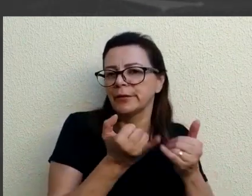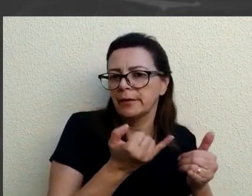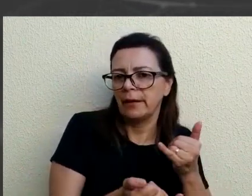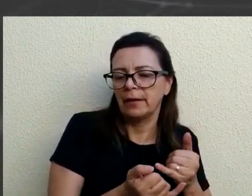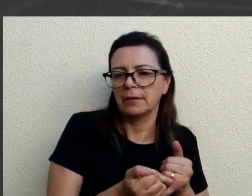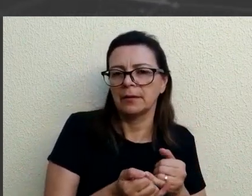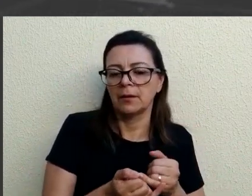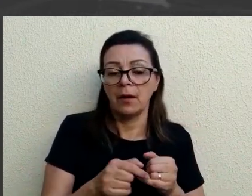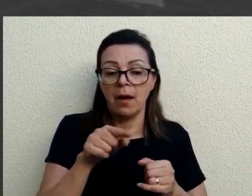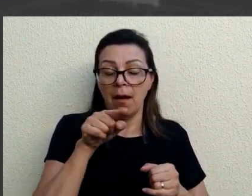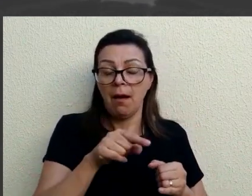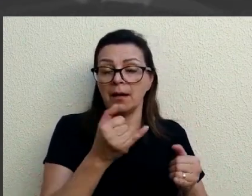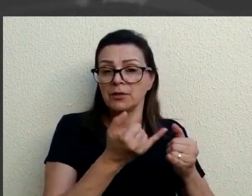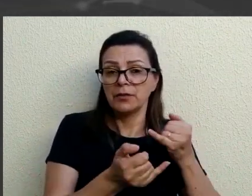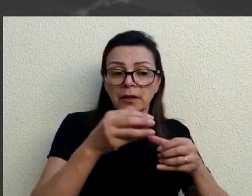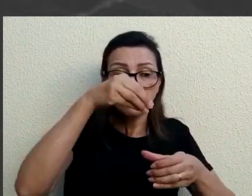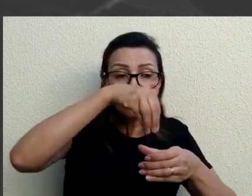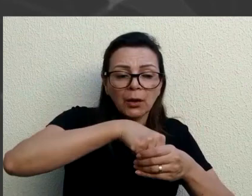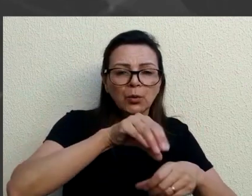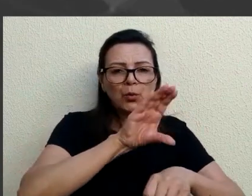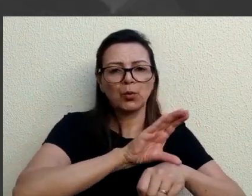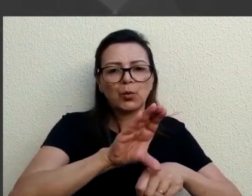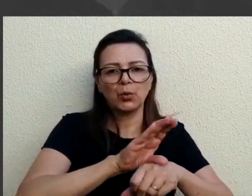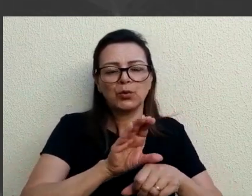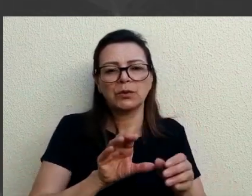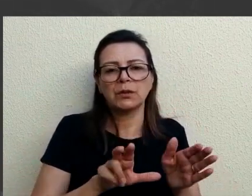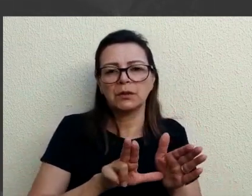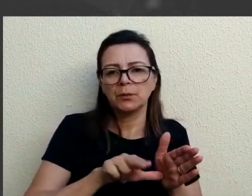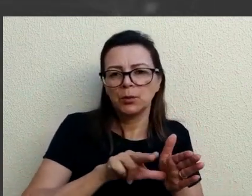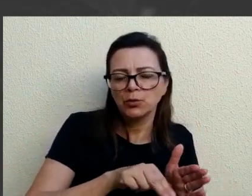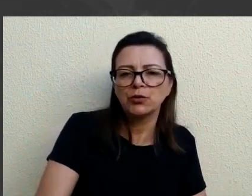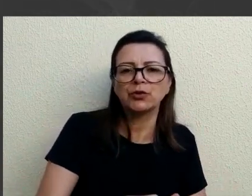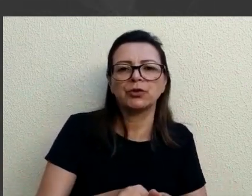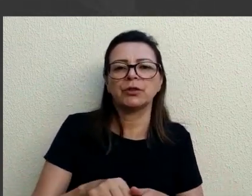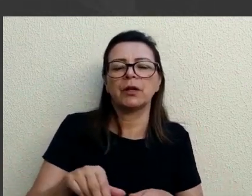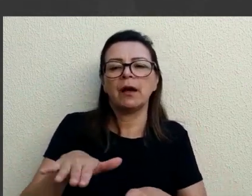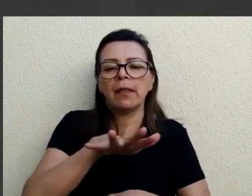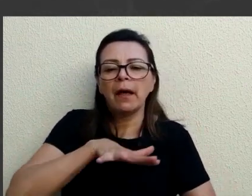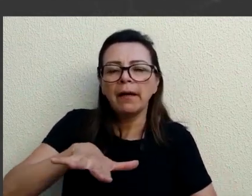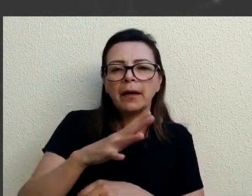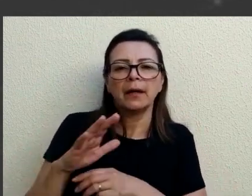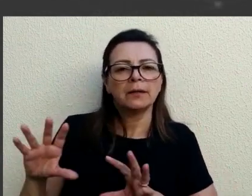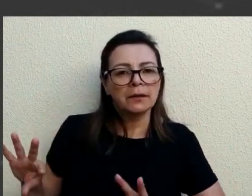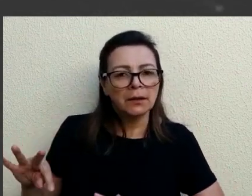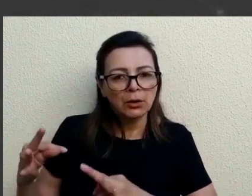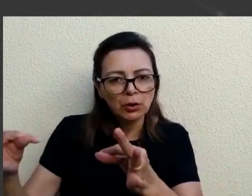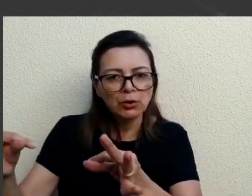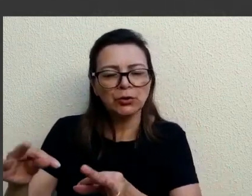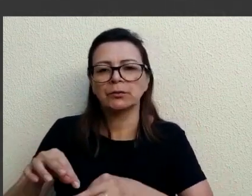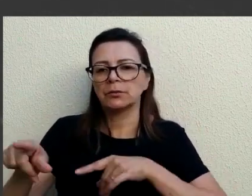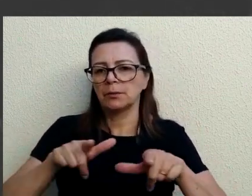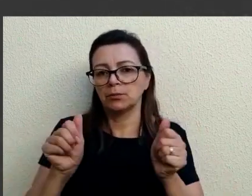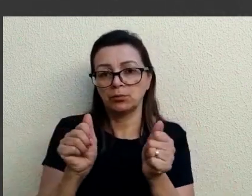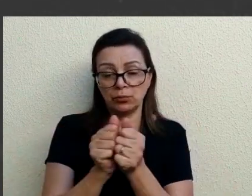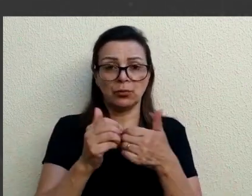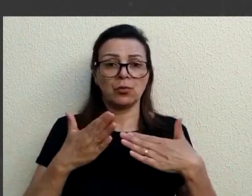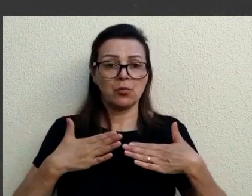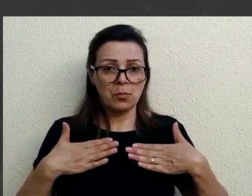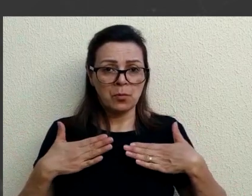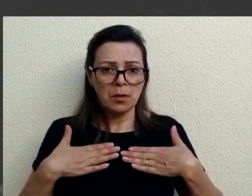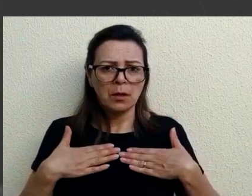do curso tanto da ciências biológicas quanto da biotecnologia que são alunos que estão trabalhando comigo eles estão podendo acompanhar